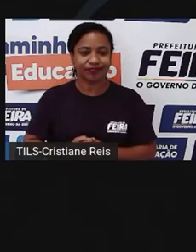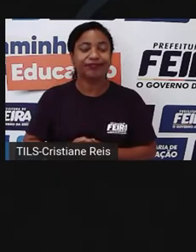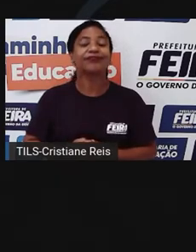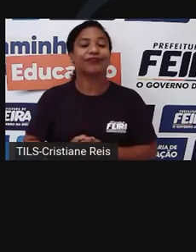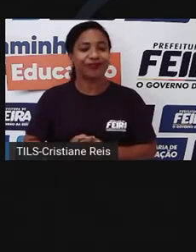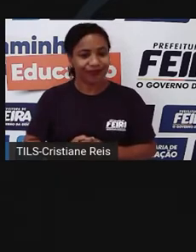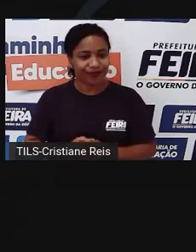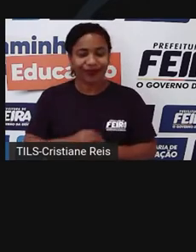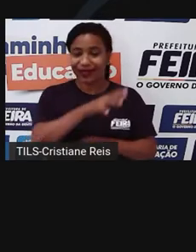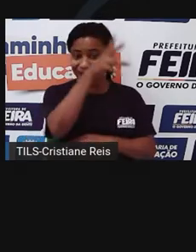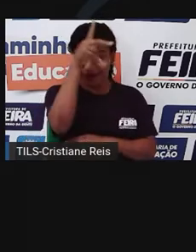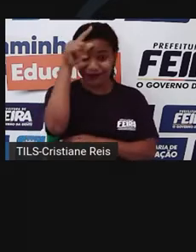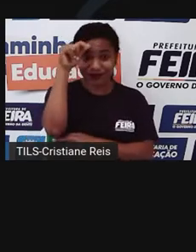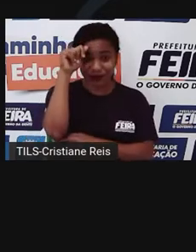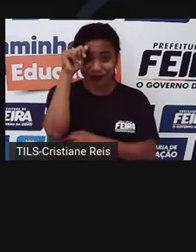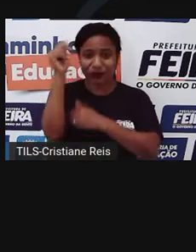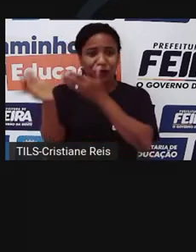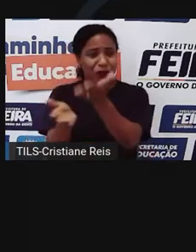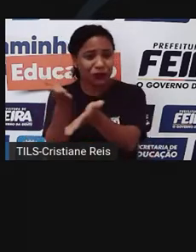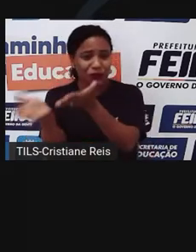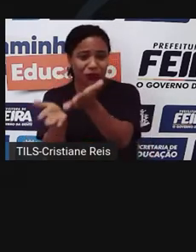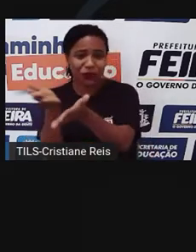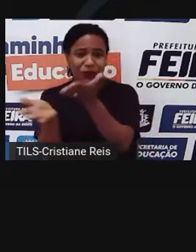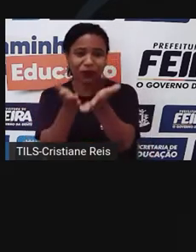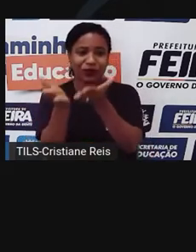Preservar a Amazônia é garantir o futuro.